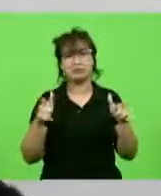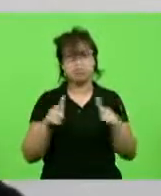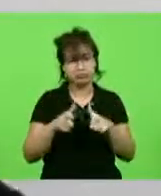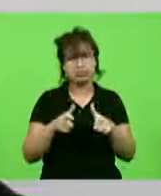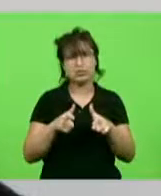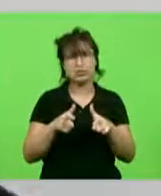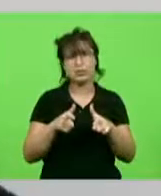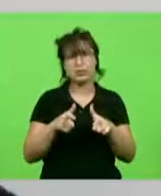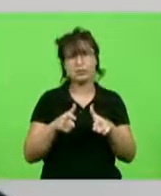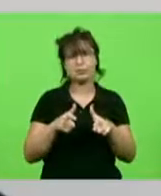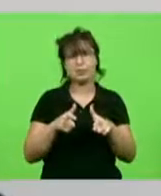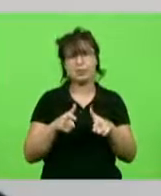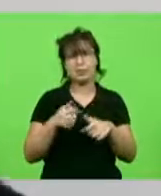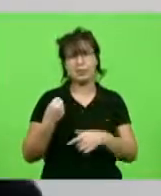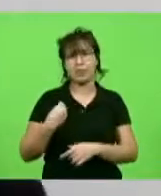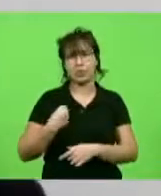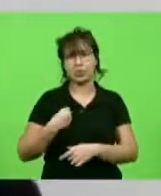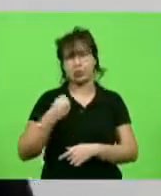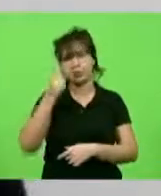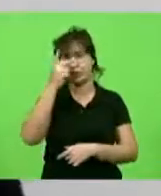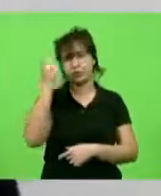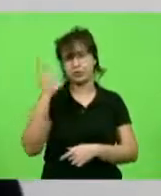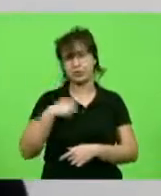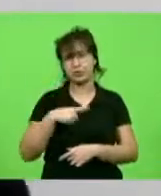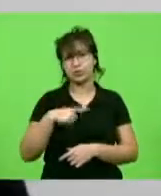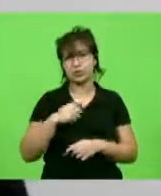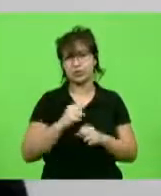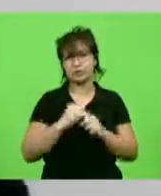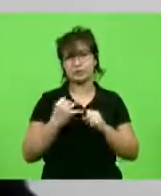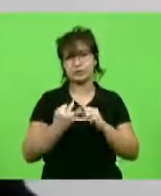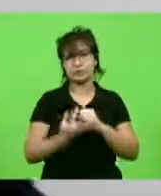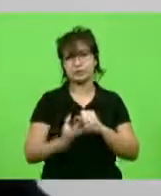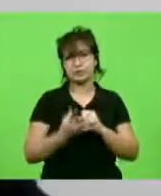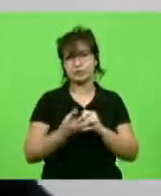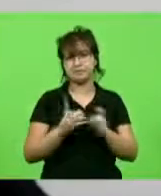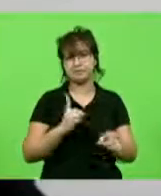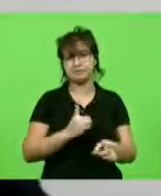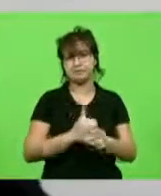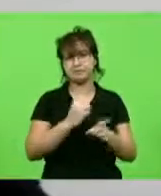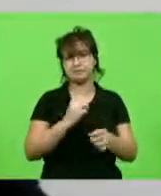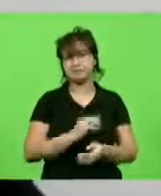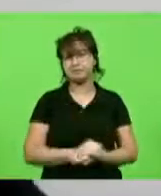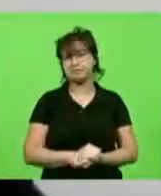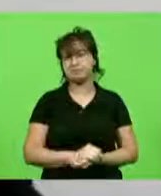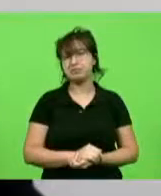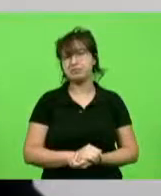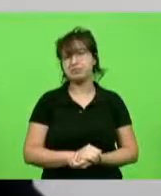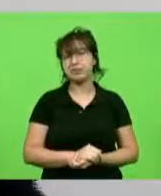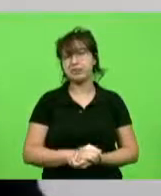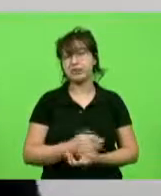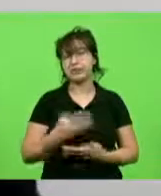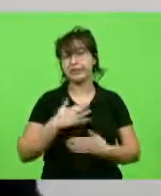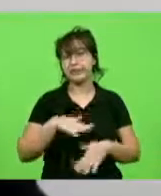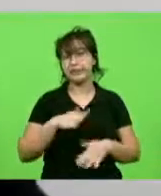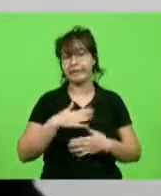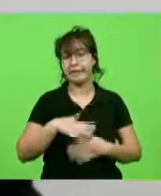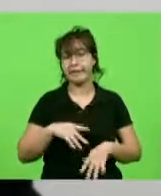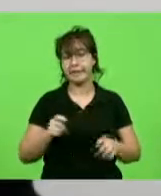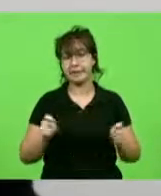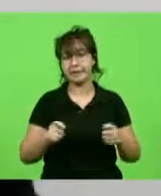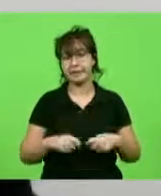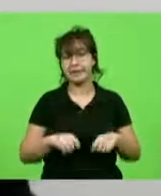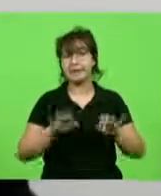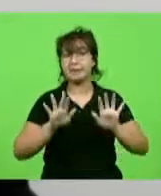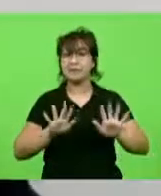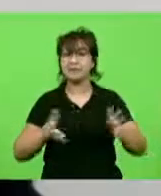do número de casos ativos em Santa Catarina, o que nos dá um alento. Mas temos agora toda